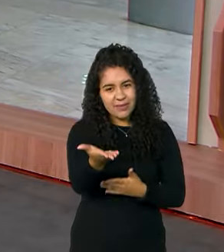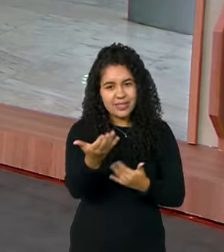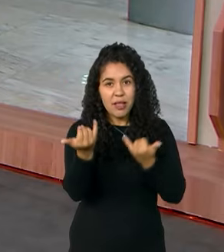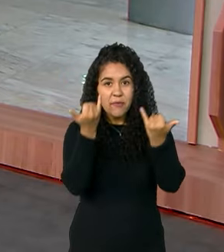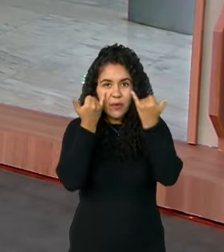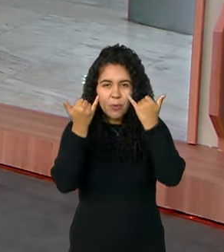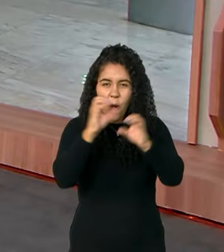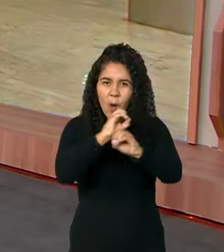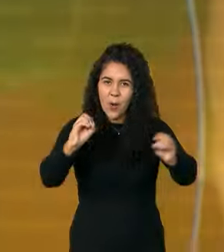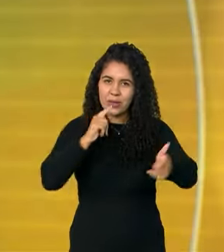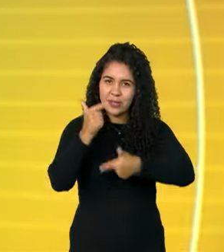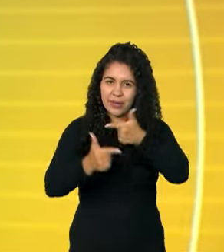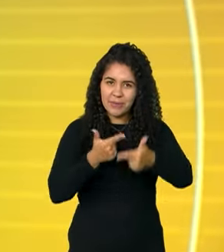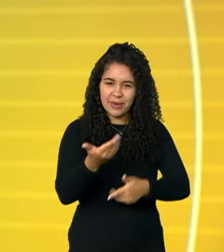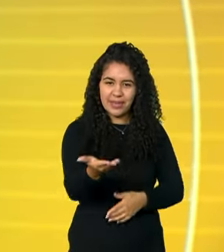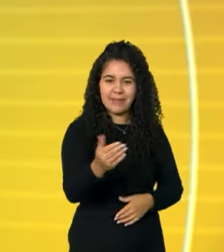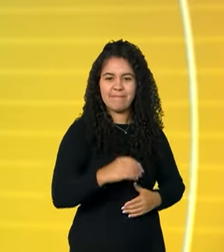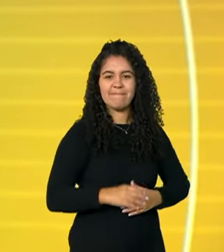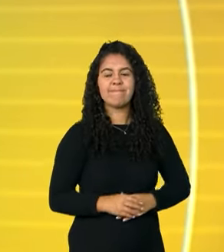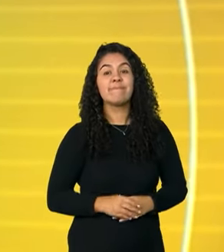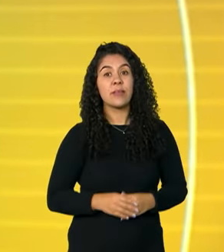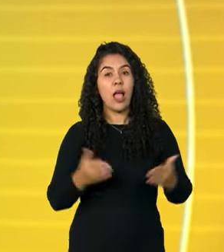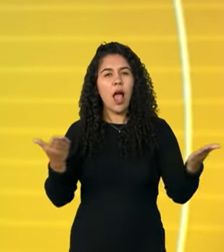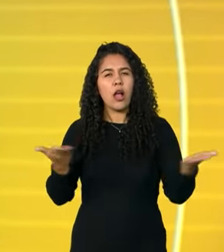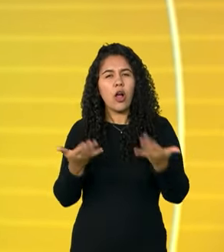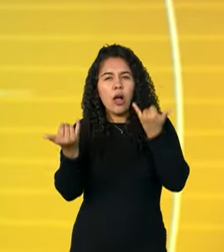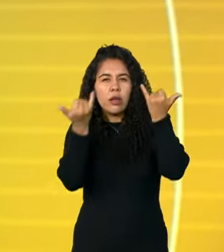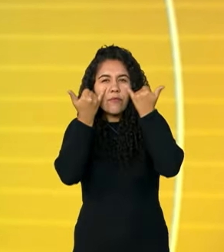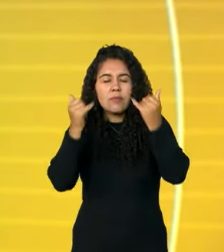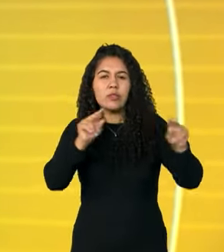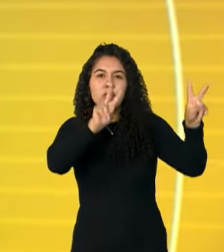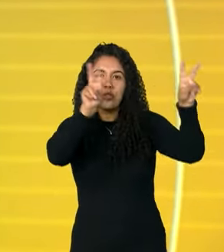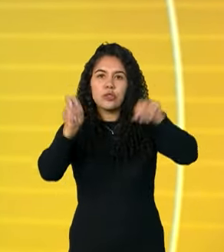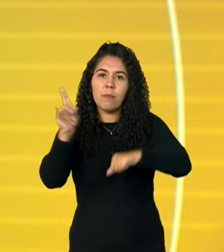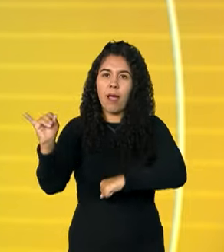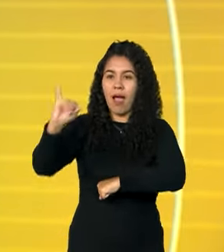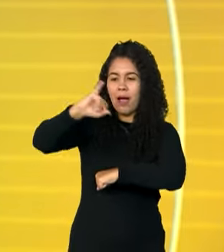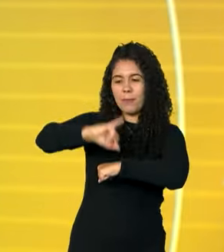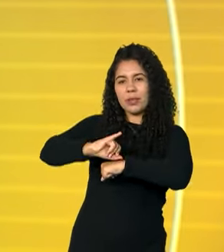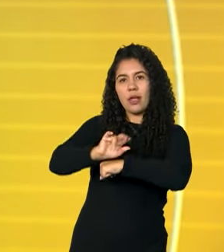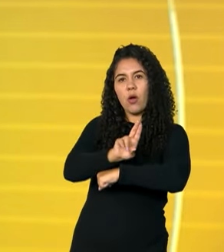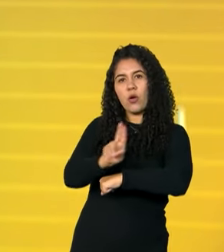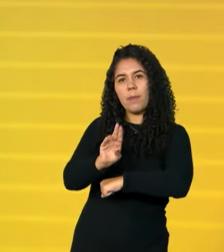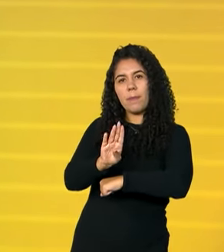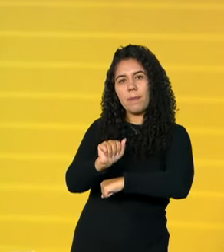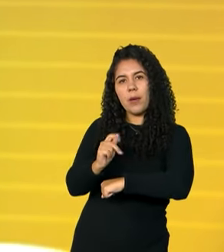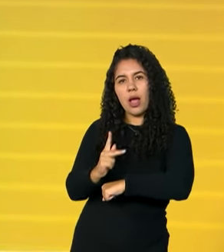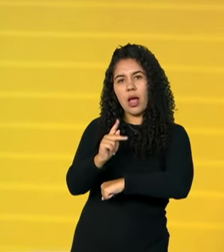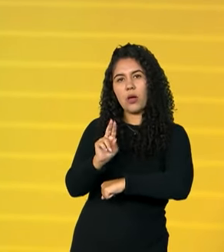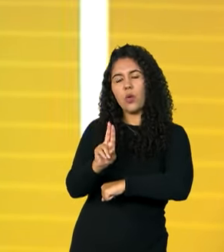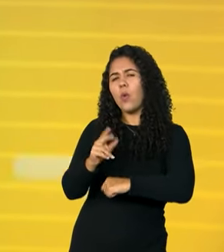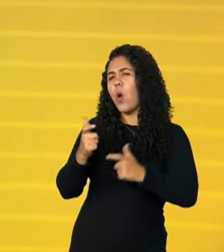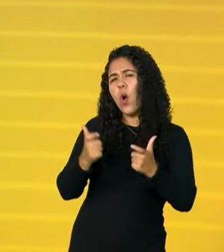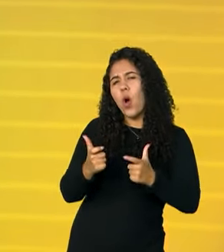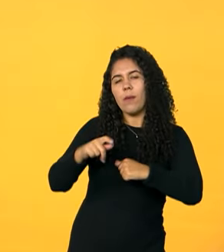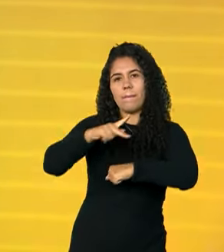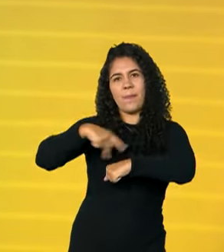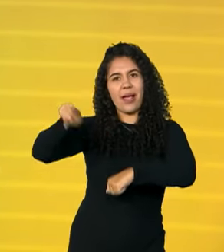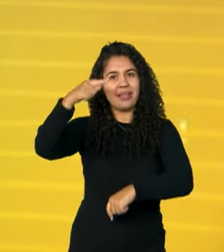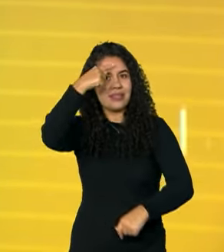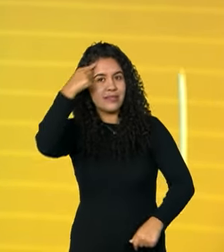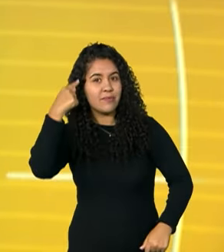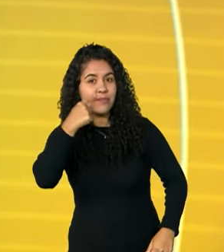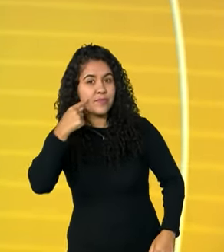Bom trabalho para você. E agora vamos conferir informações de Baku, no Azerbaijão, com a repórter Gabriela Noronha, ela que está